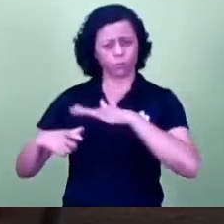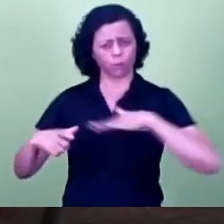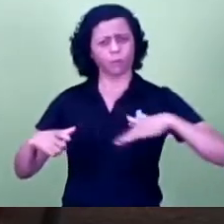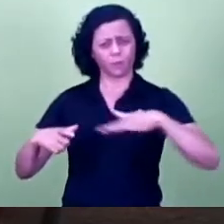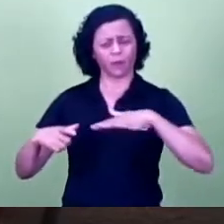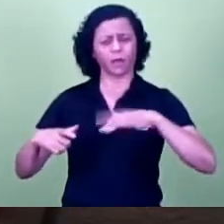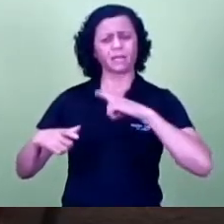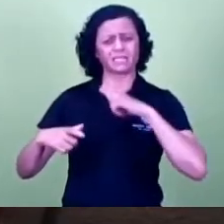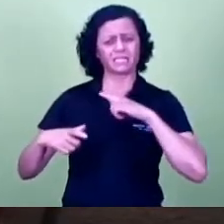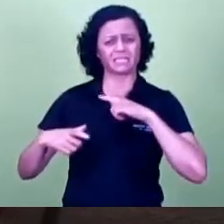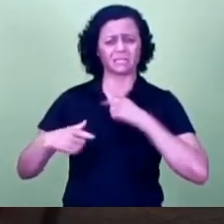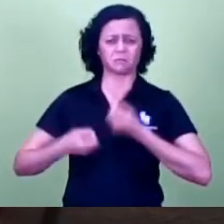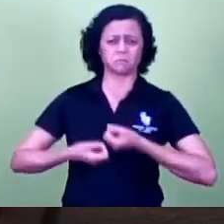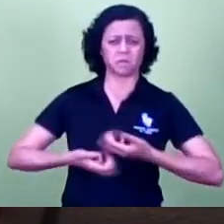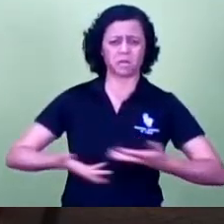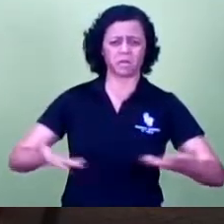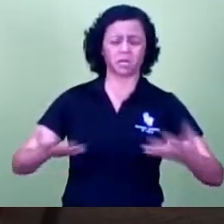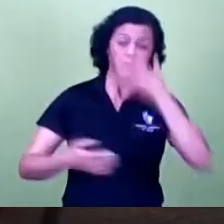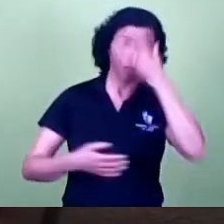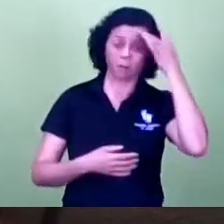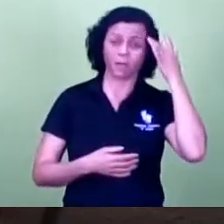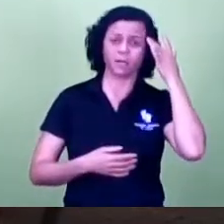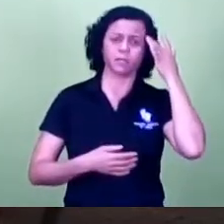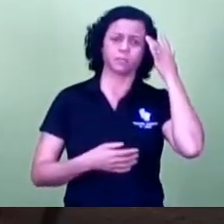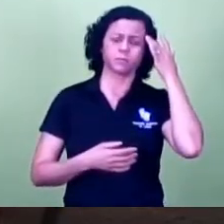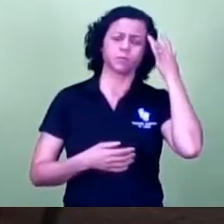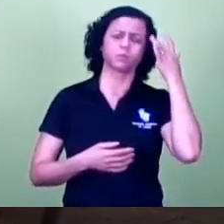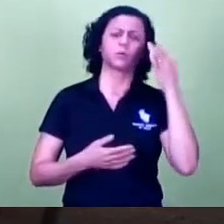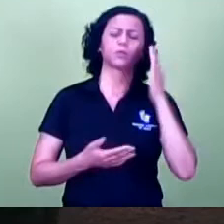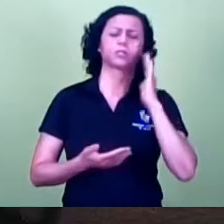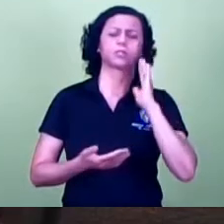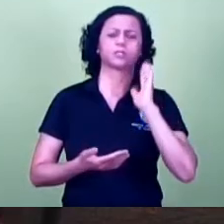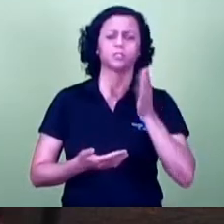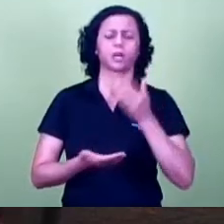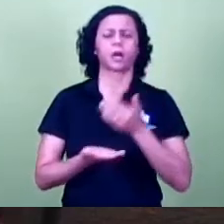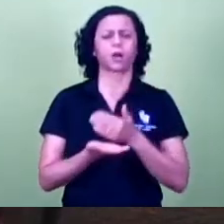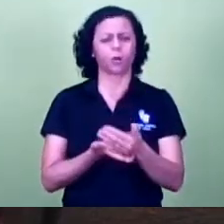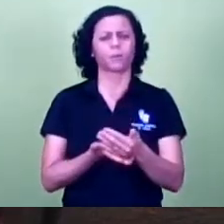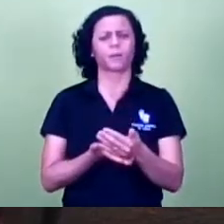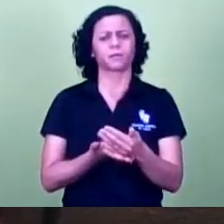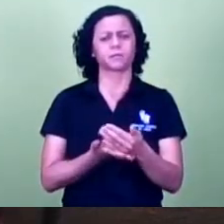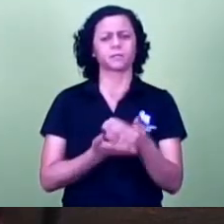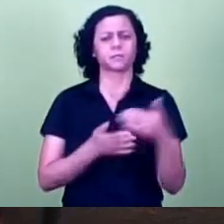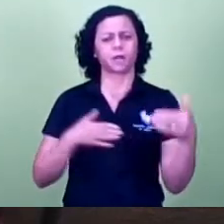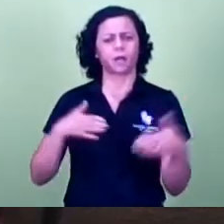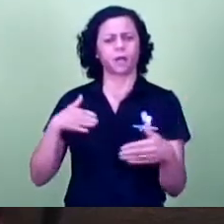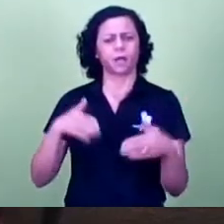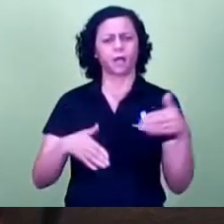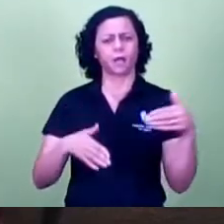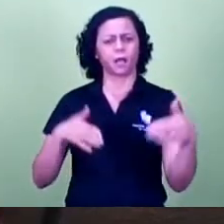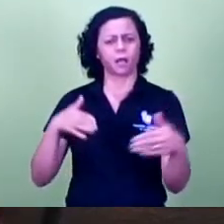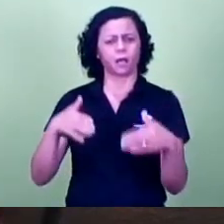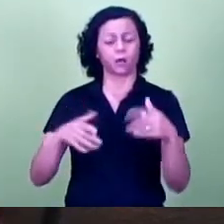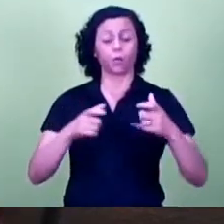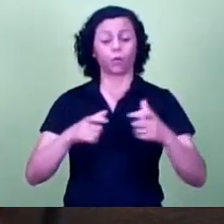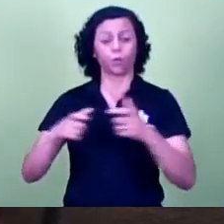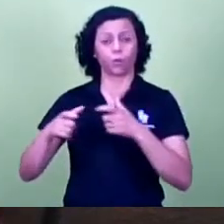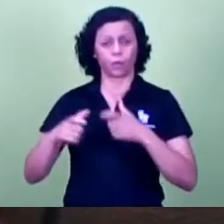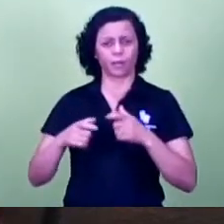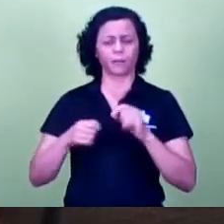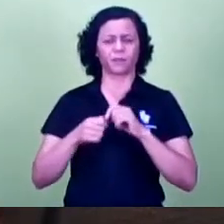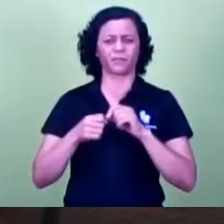grama e as pessoas já começaram alguns a ocupar determinados pedacinhos para fazer suas